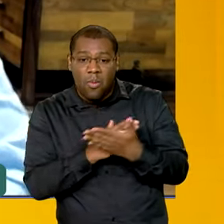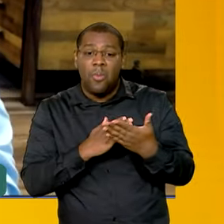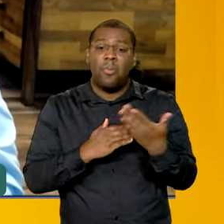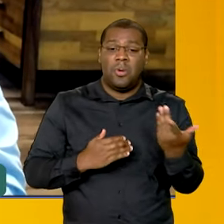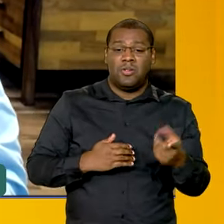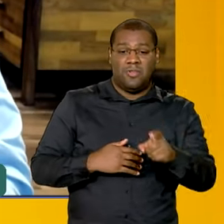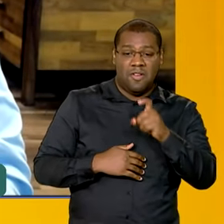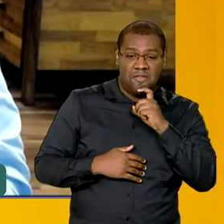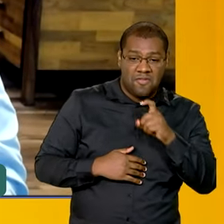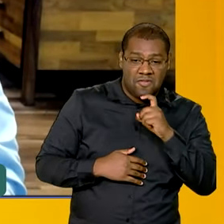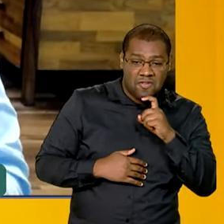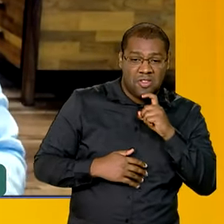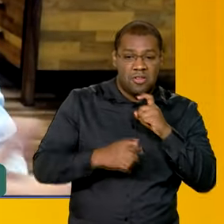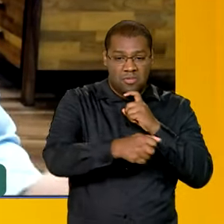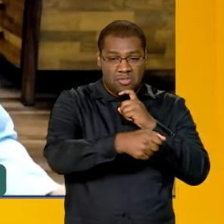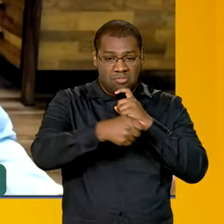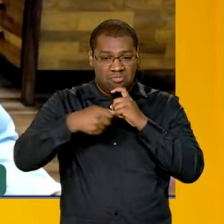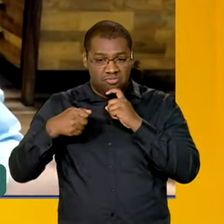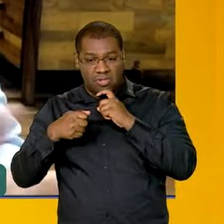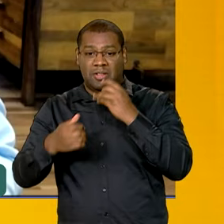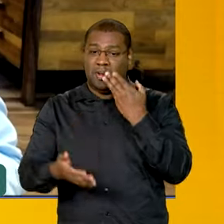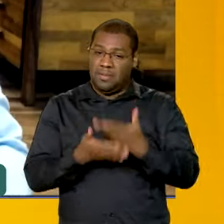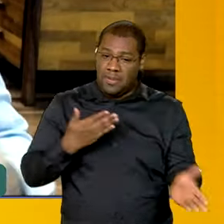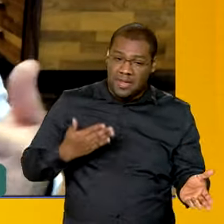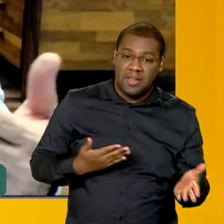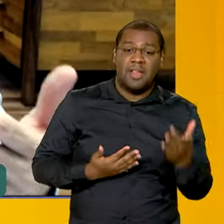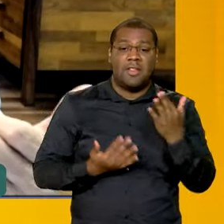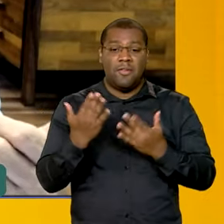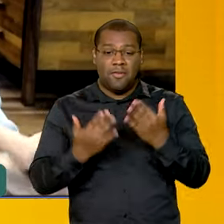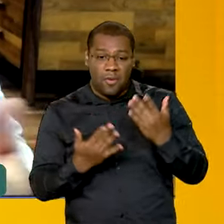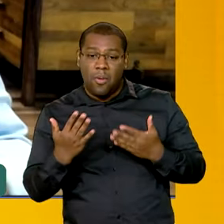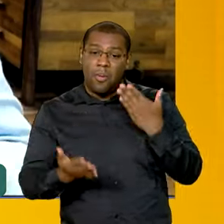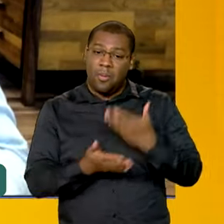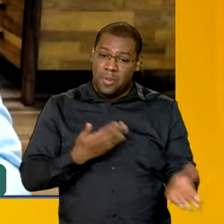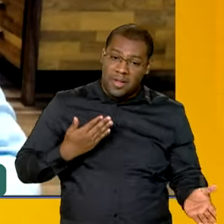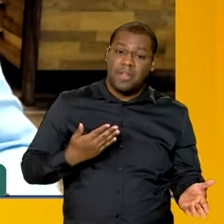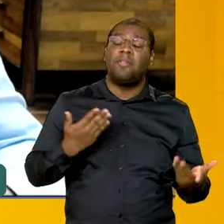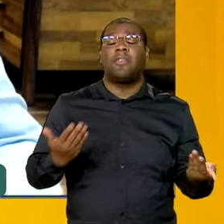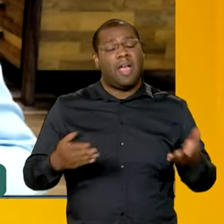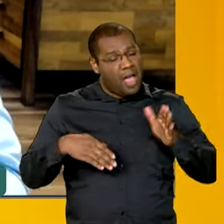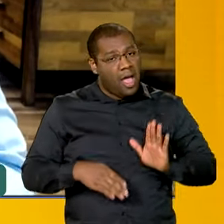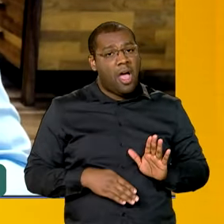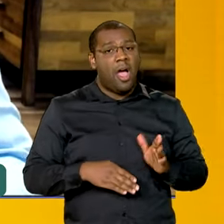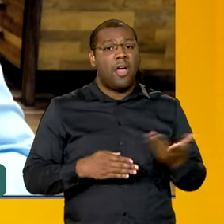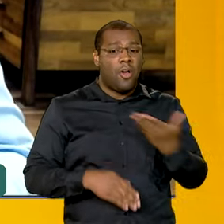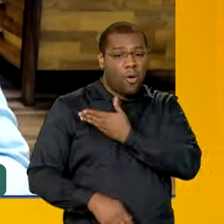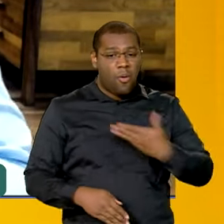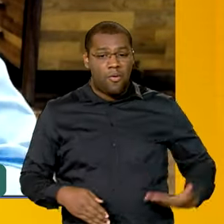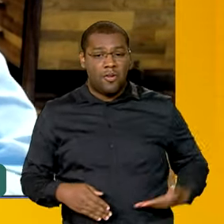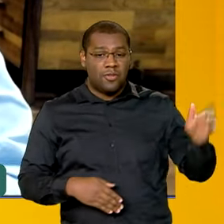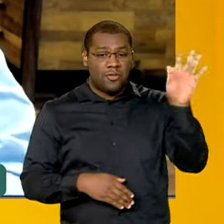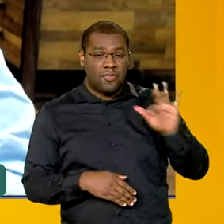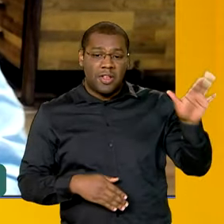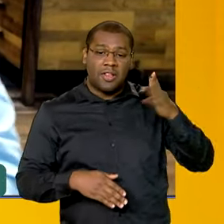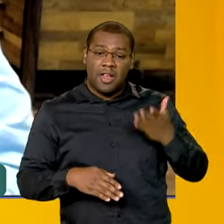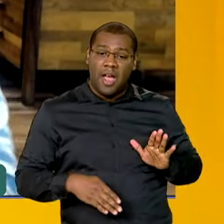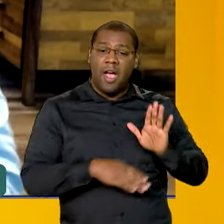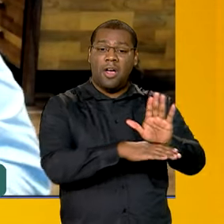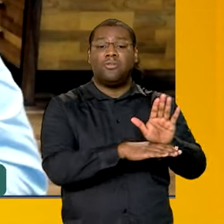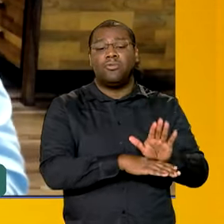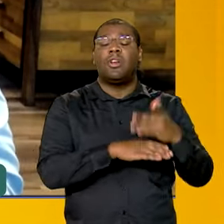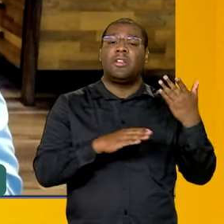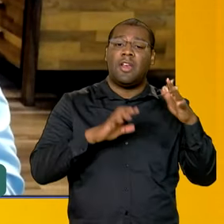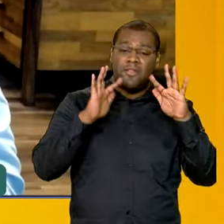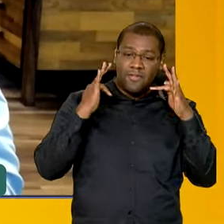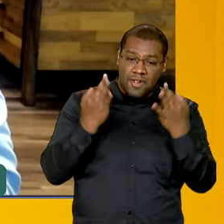substituído. Então, tudo isso nós estamos organizando de forma que as famílias e as empresas tenham acesso a crédito, crédito